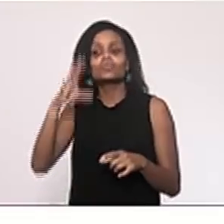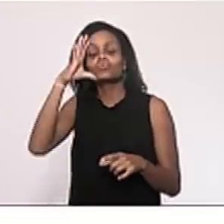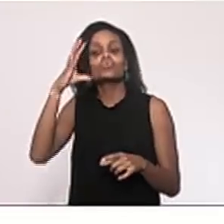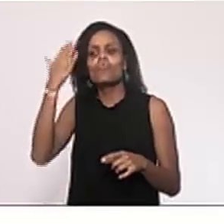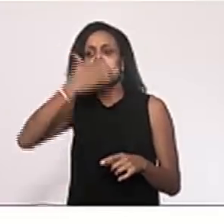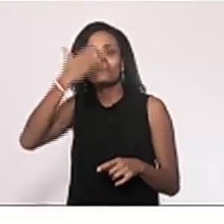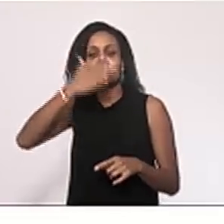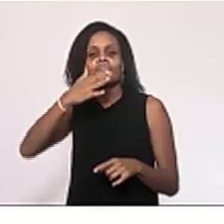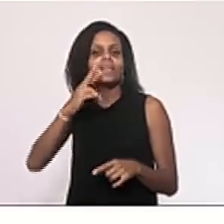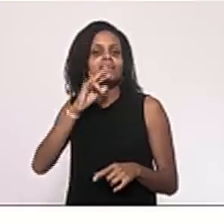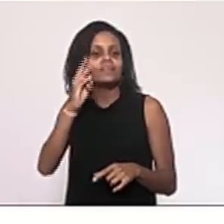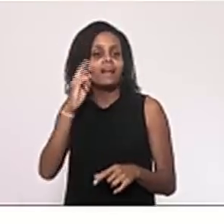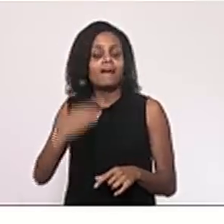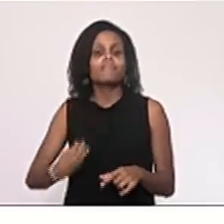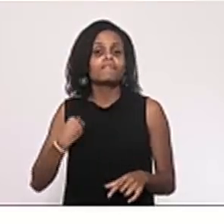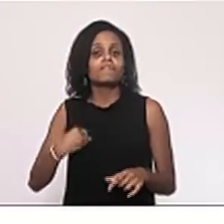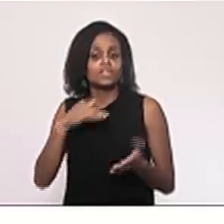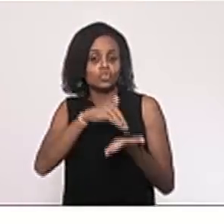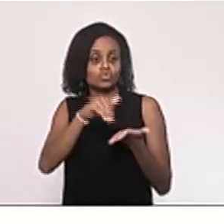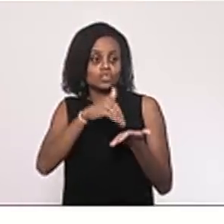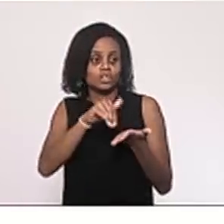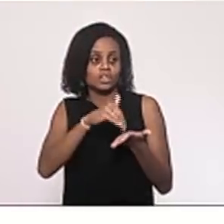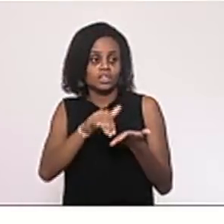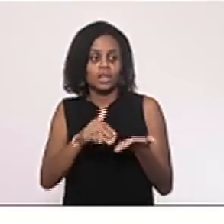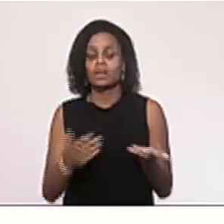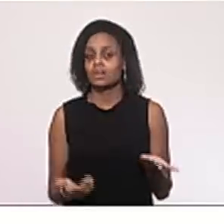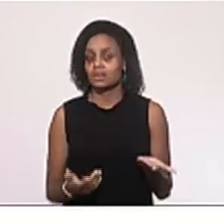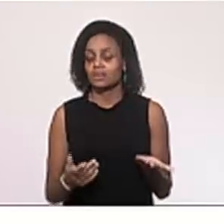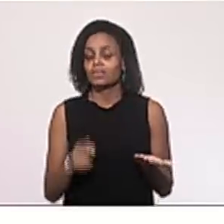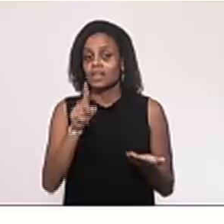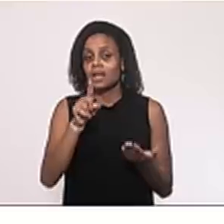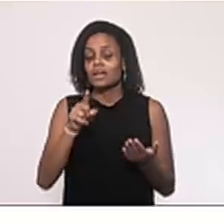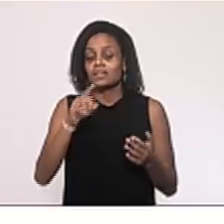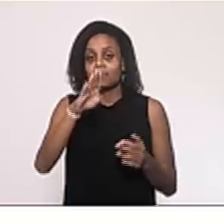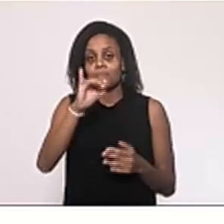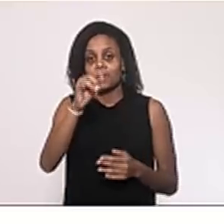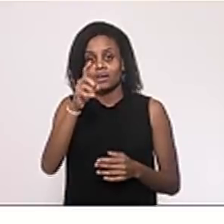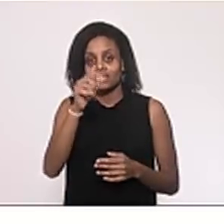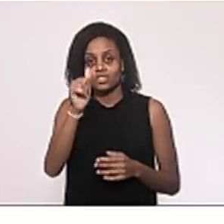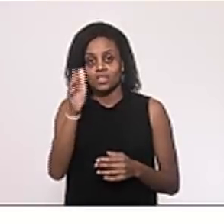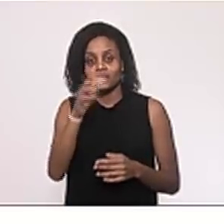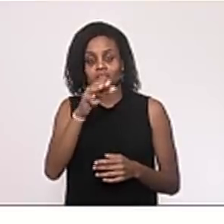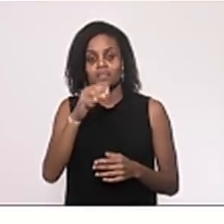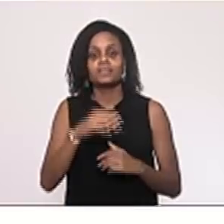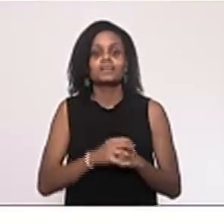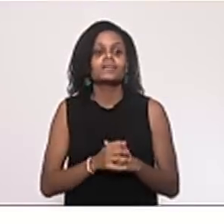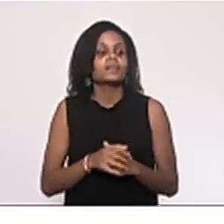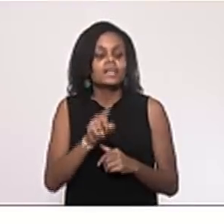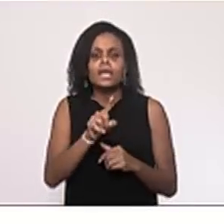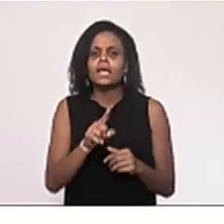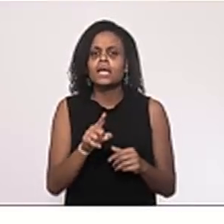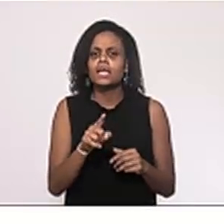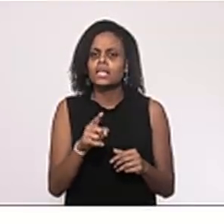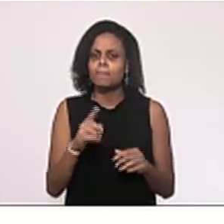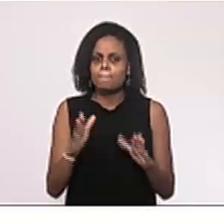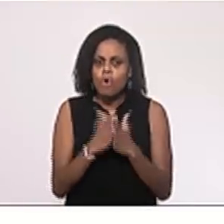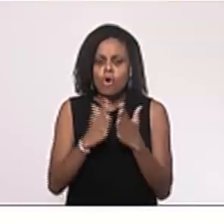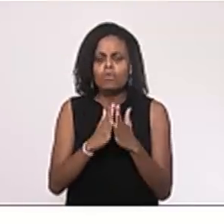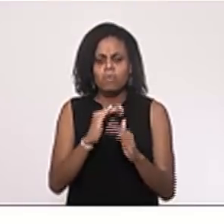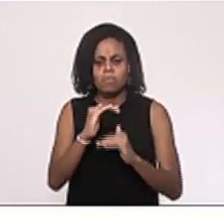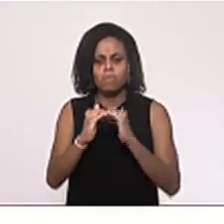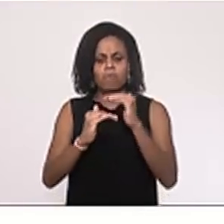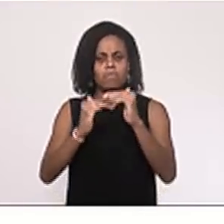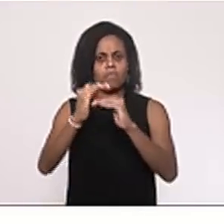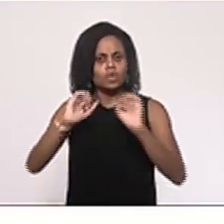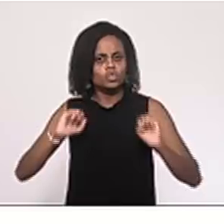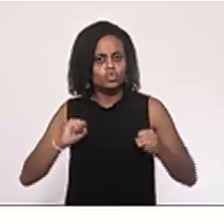a vida do próprio secretário que, burracheiro no município da Baixada Fluminense, Mesquita, progrediu mediante o esforço